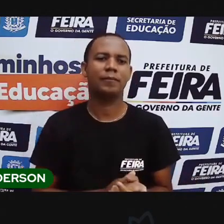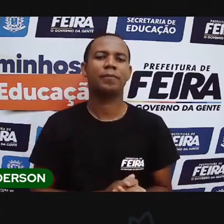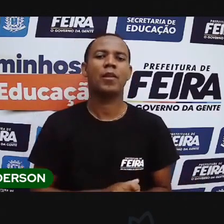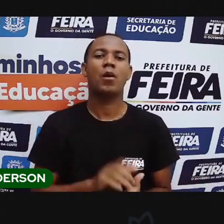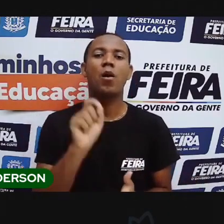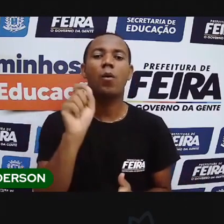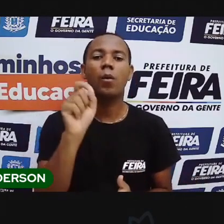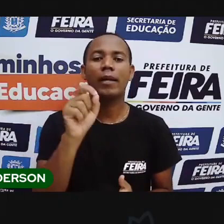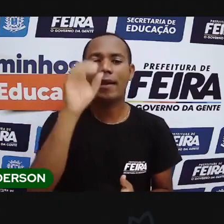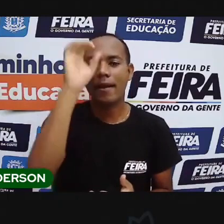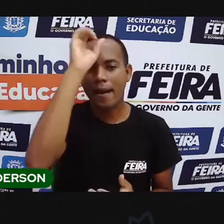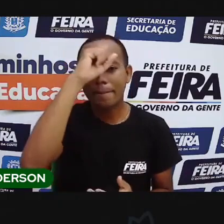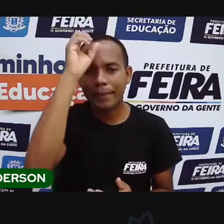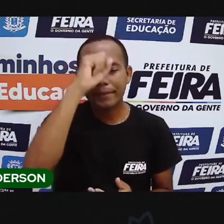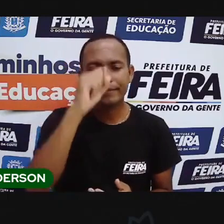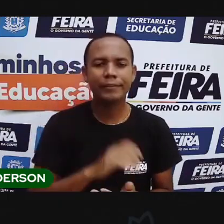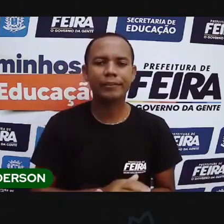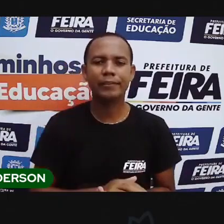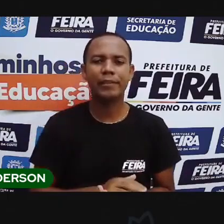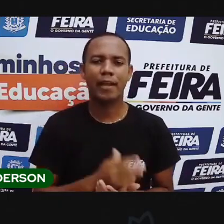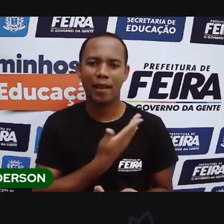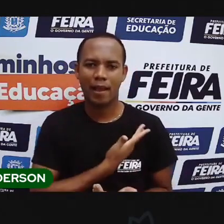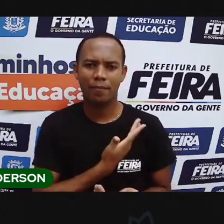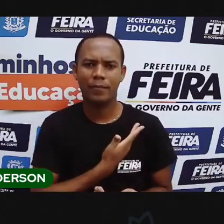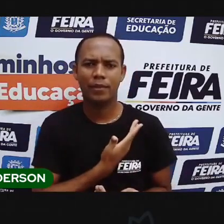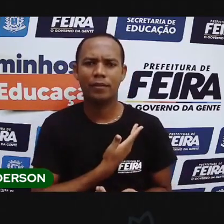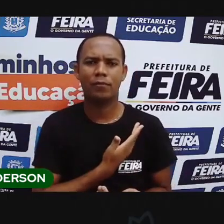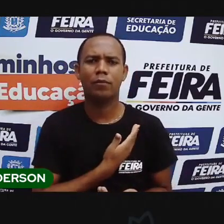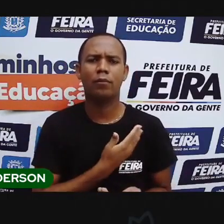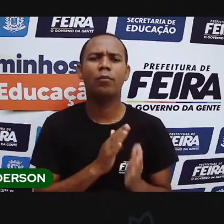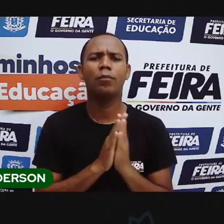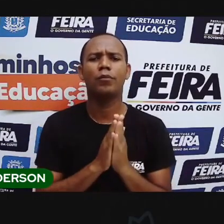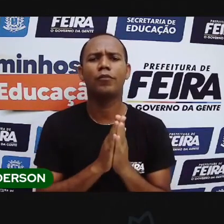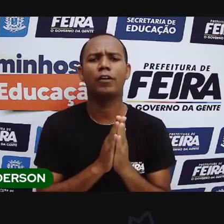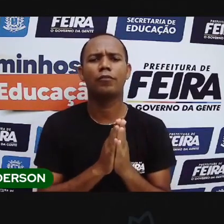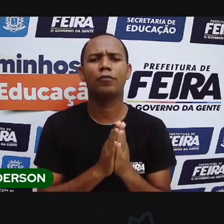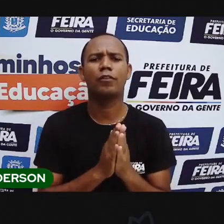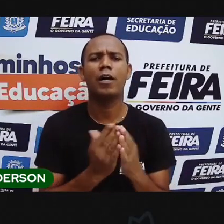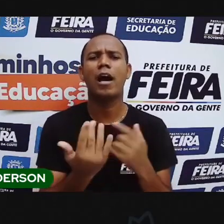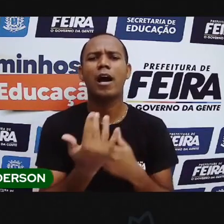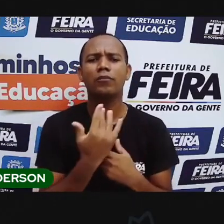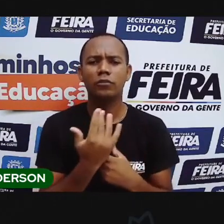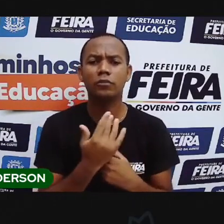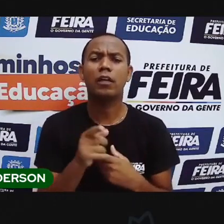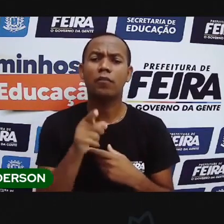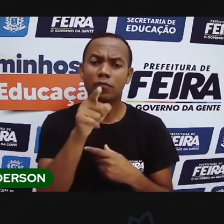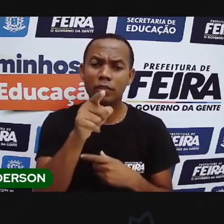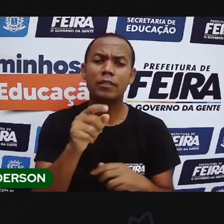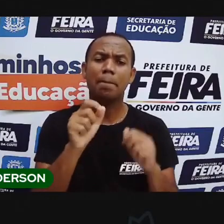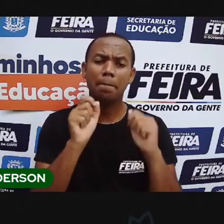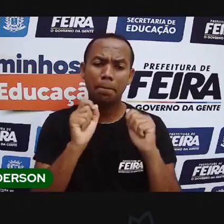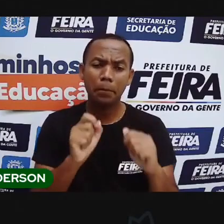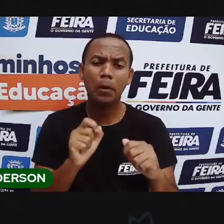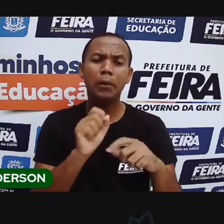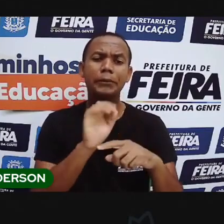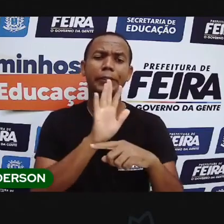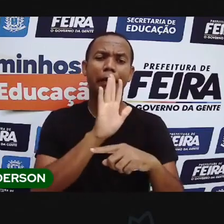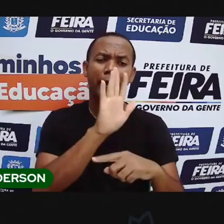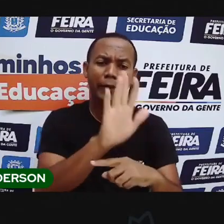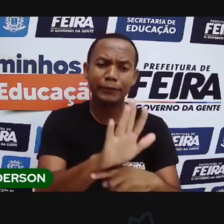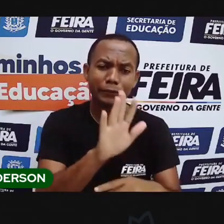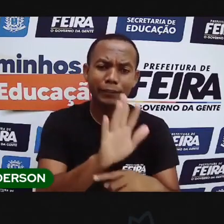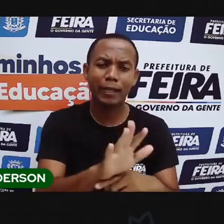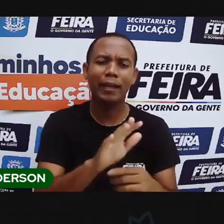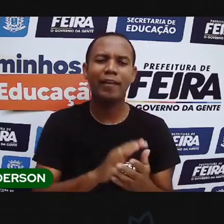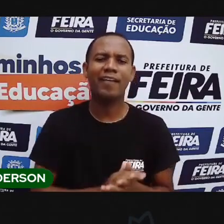pede a nossa ajuda, a gente precisa o quê? oferecer a nossa ajuda. A gente pode, a gente ajuda. A não pode só chegar no